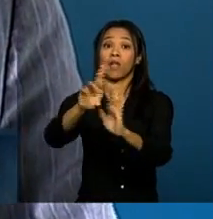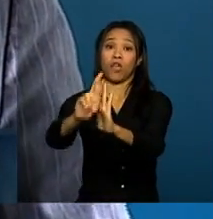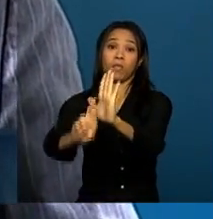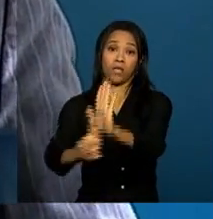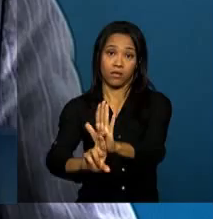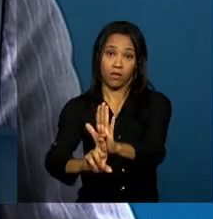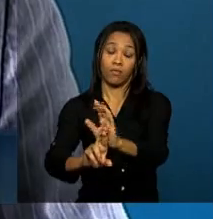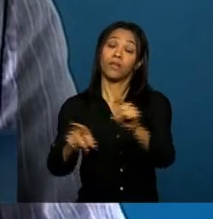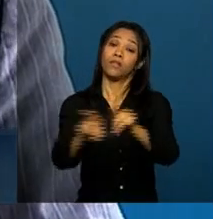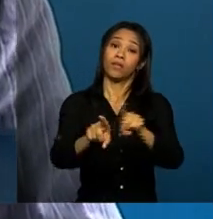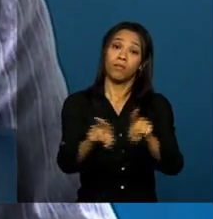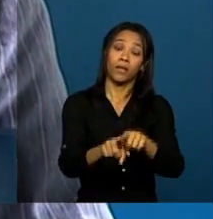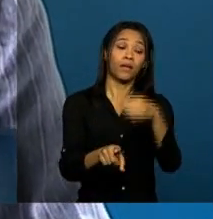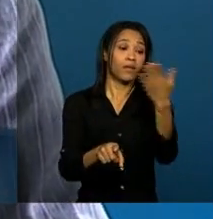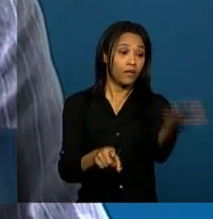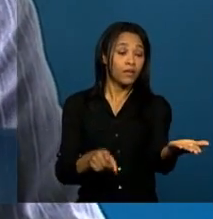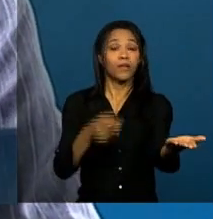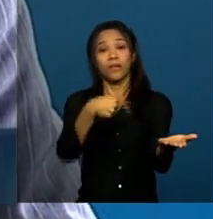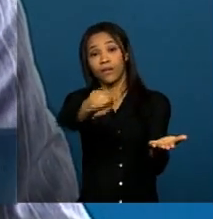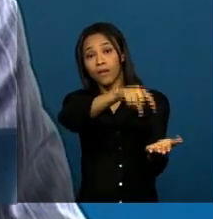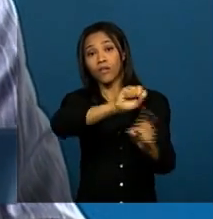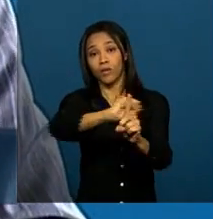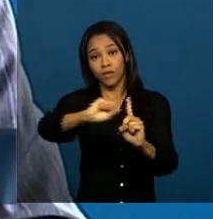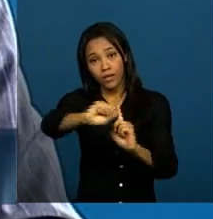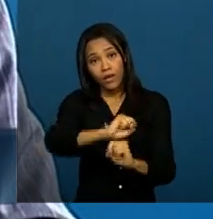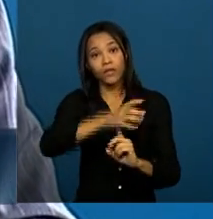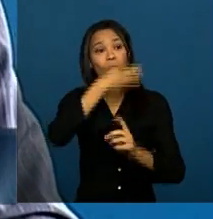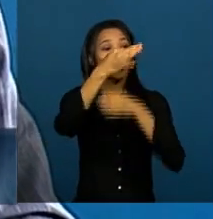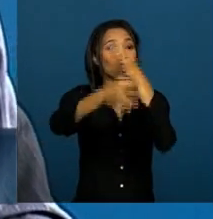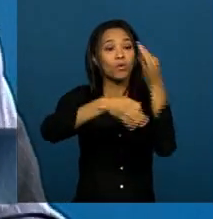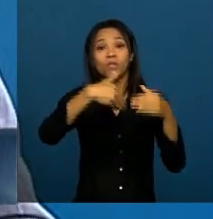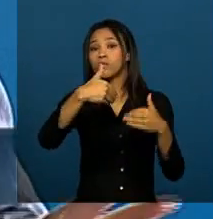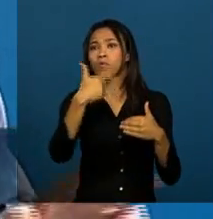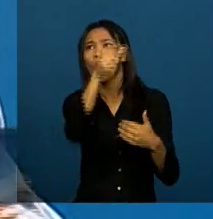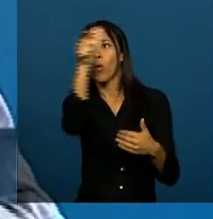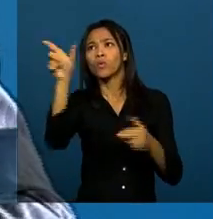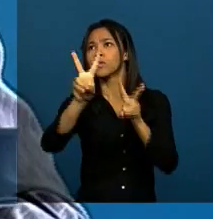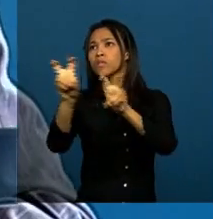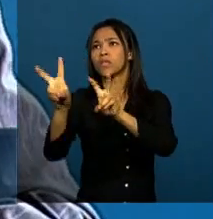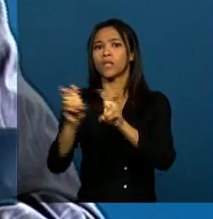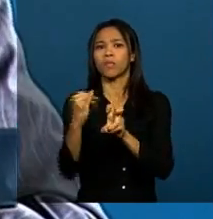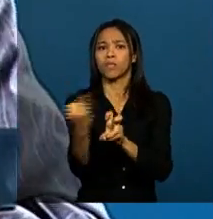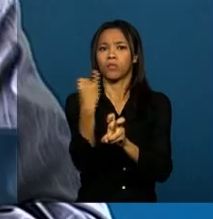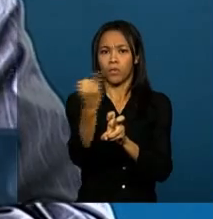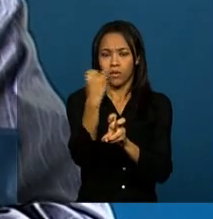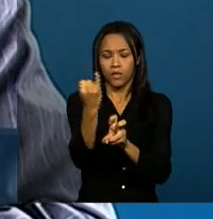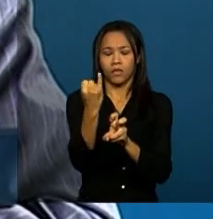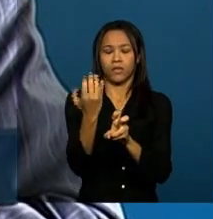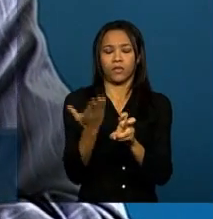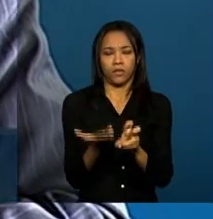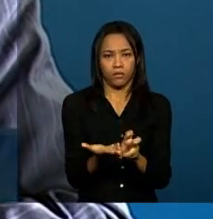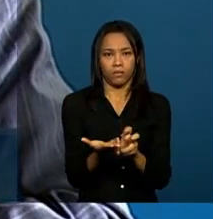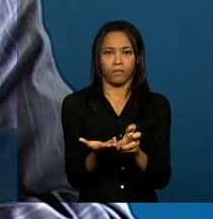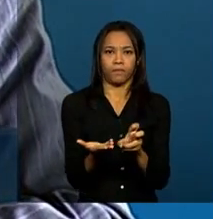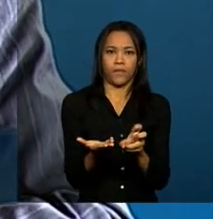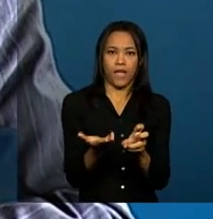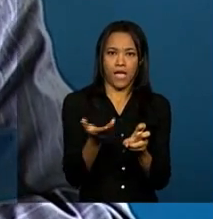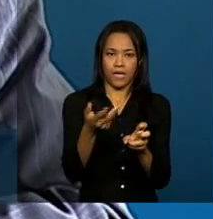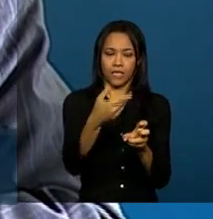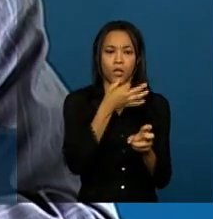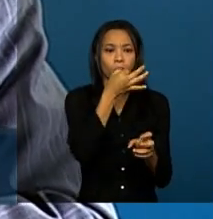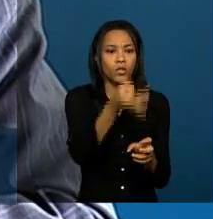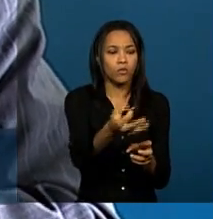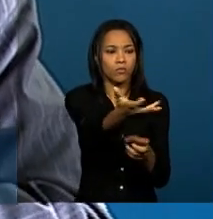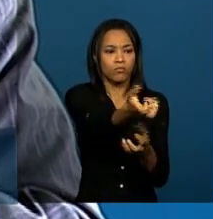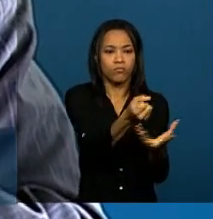possibilidade que a sociedade levante outras questões importantes. Então, a formatação dessas consultas